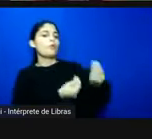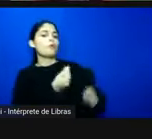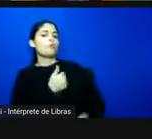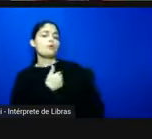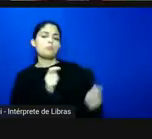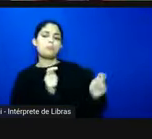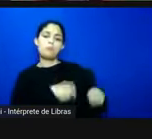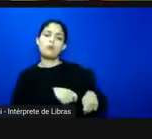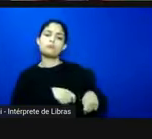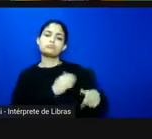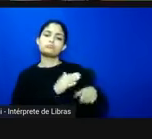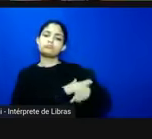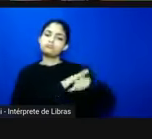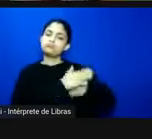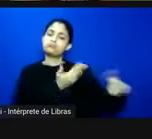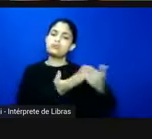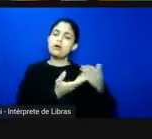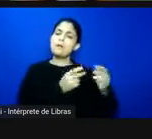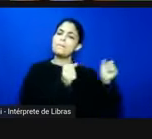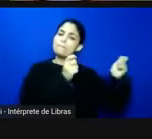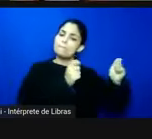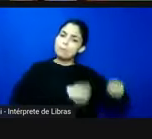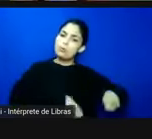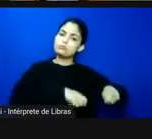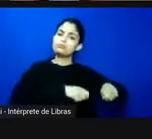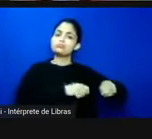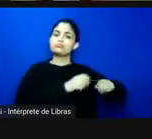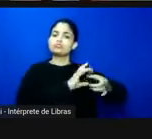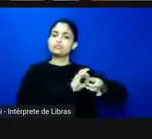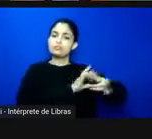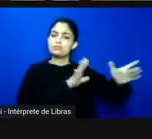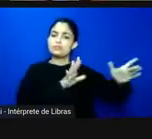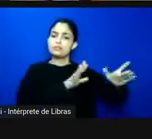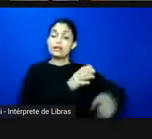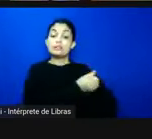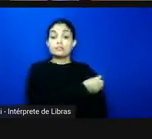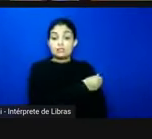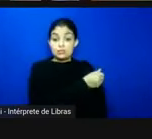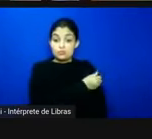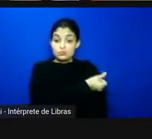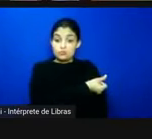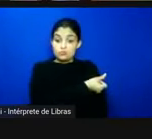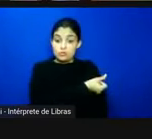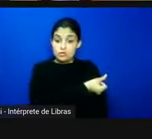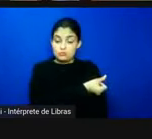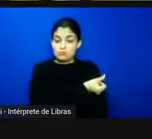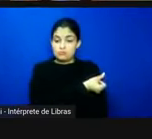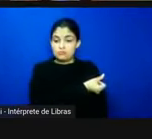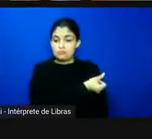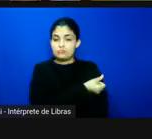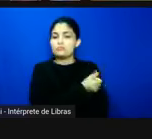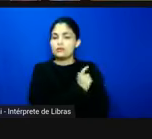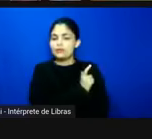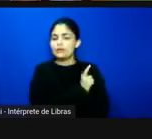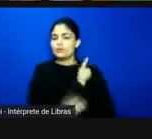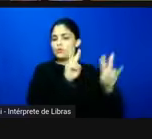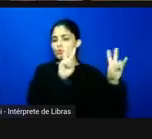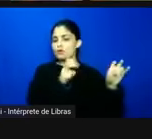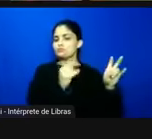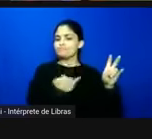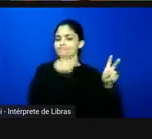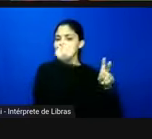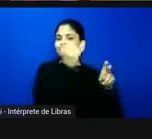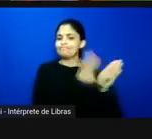possibilidades de liberdade por exemplo eu lembrei aqui no sexto ano um dos assuntos muito fundamentais na educação